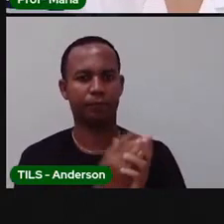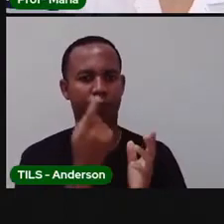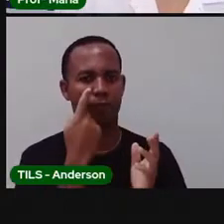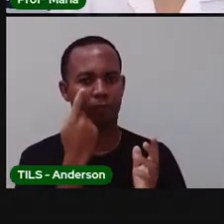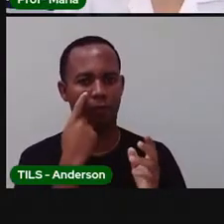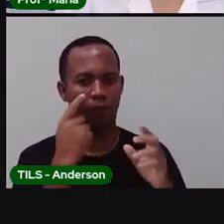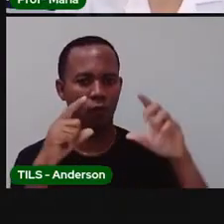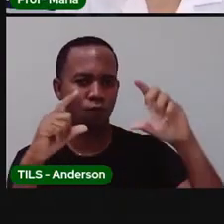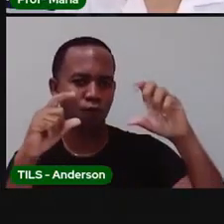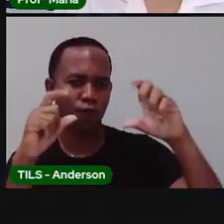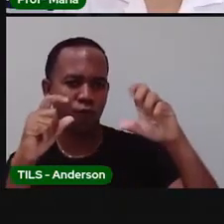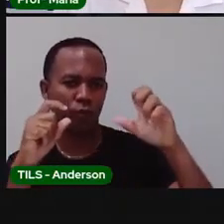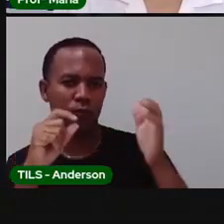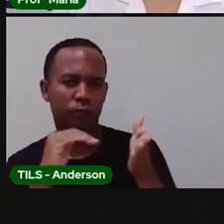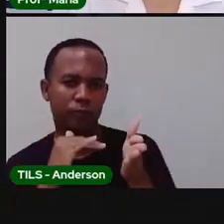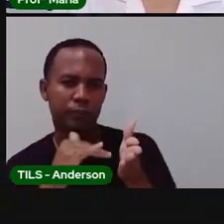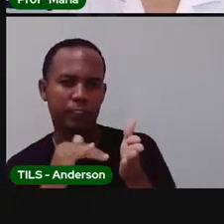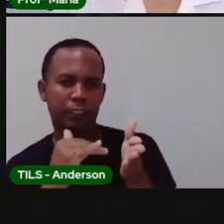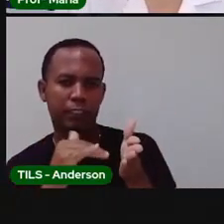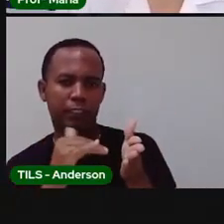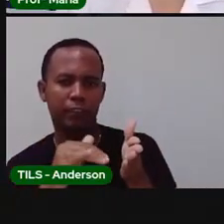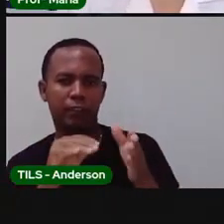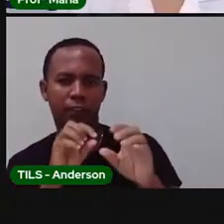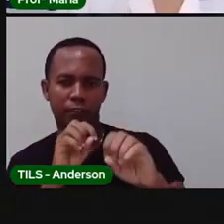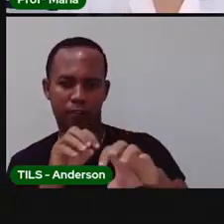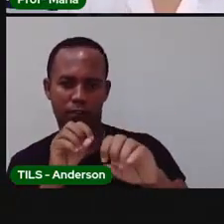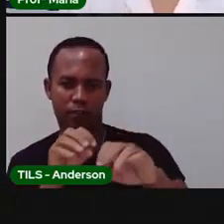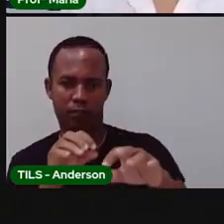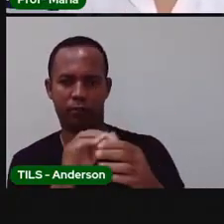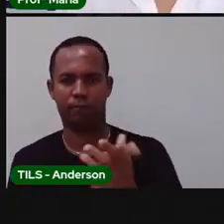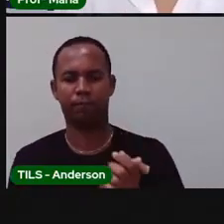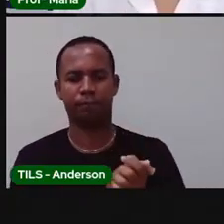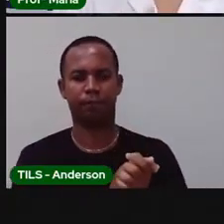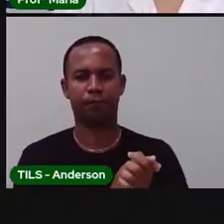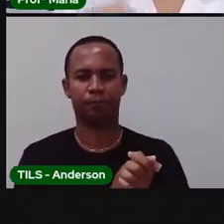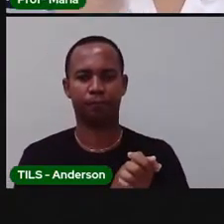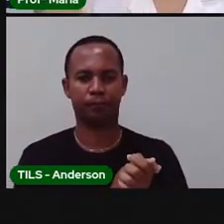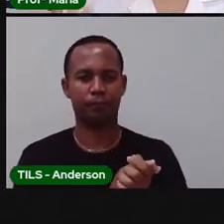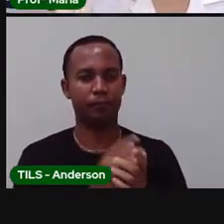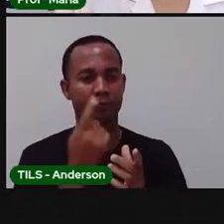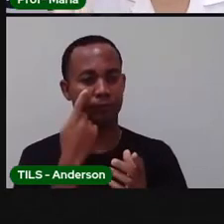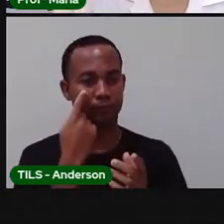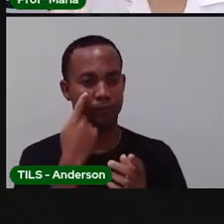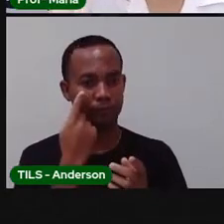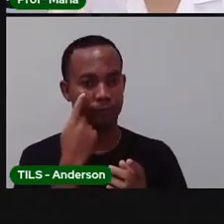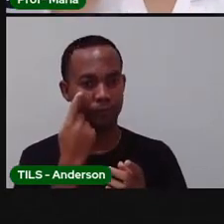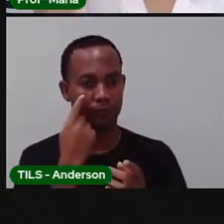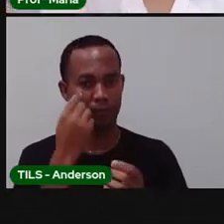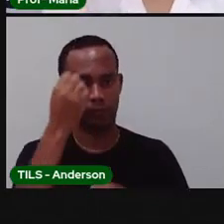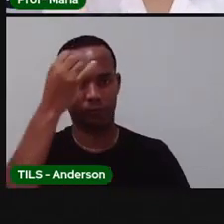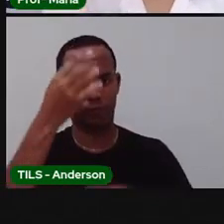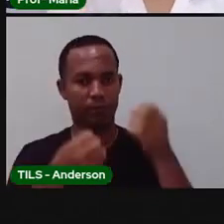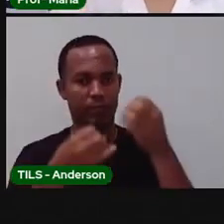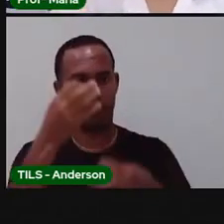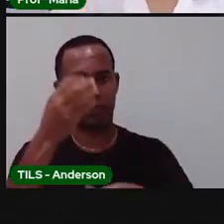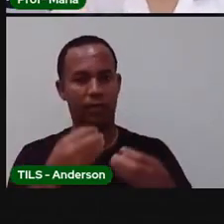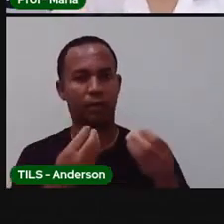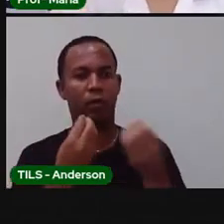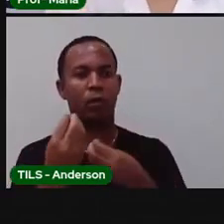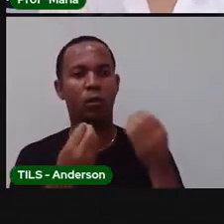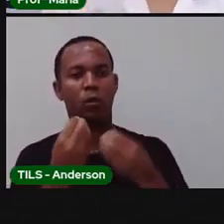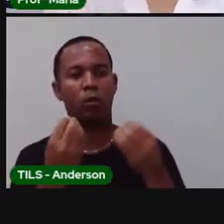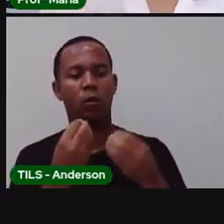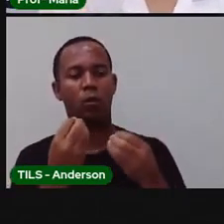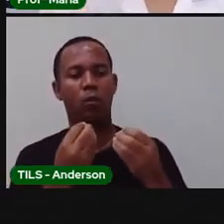vocês é da nossa Secretaria de Educação, né, porque vamos falar sobre esse direito que é assegurado a